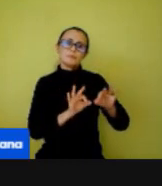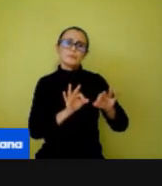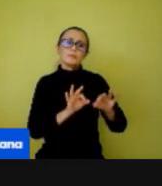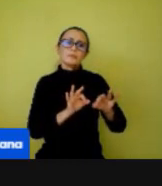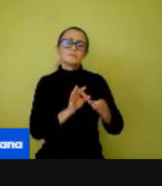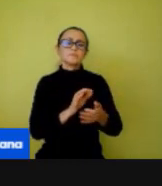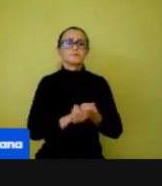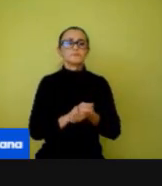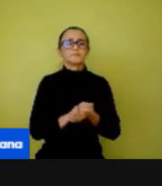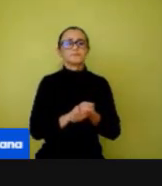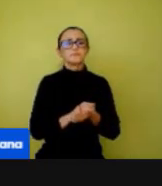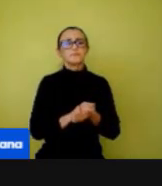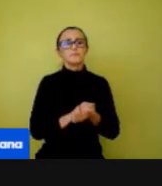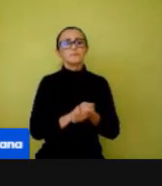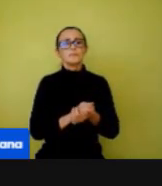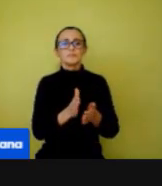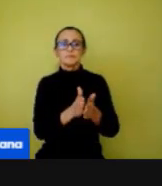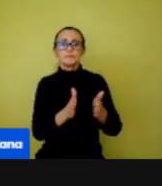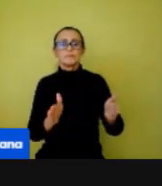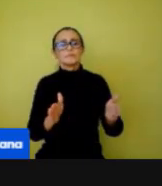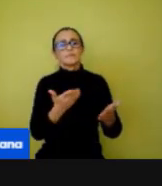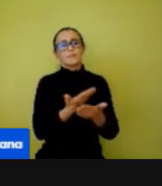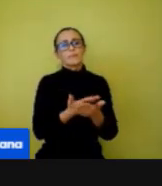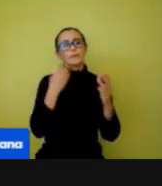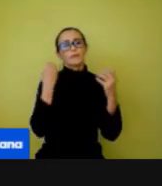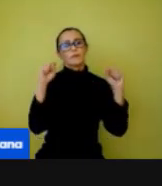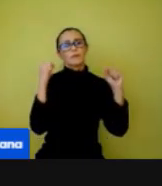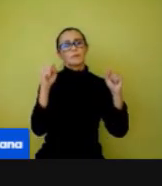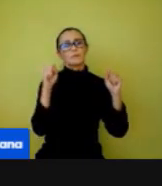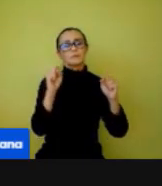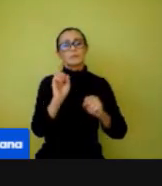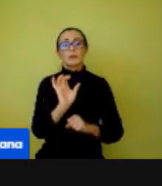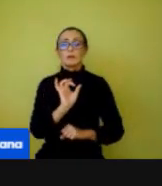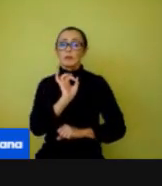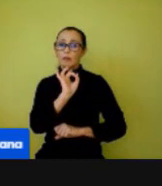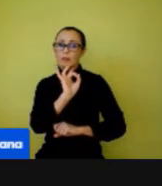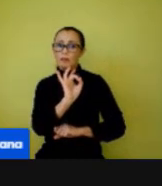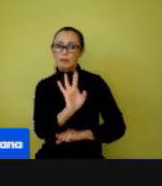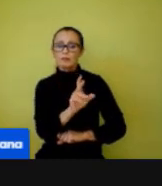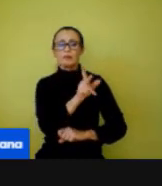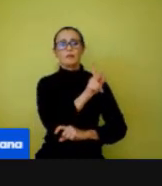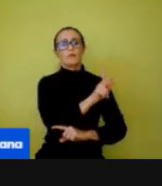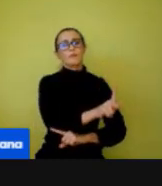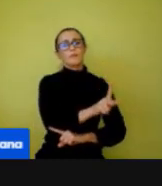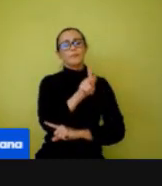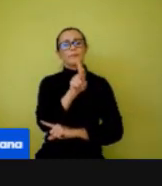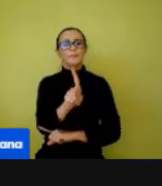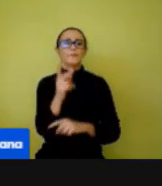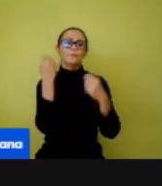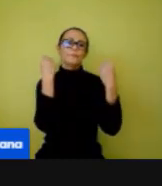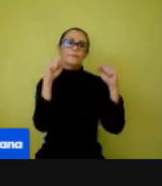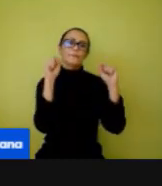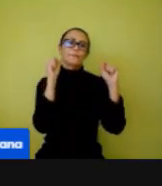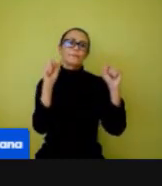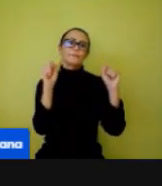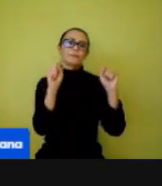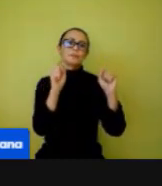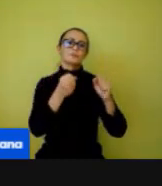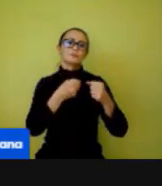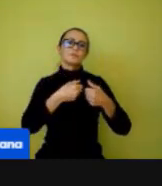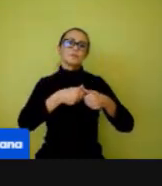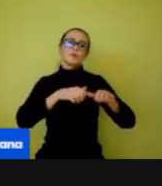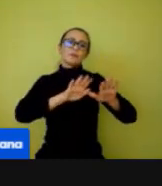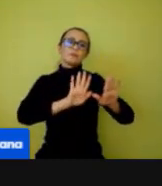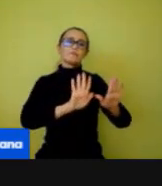Durante a aula de educação física, apenas o professor de educação física e a sua turma deve permanecer neste local.